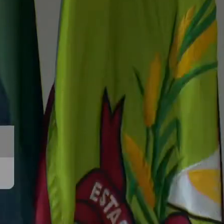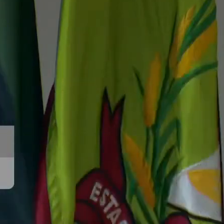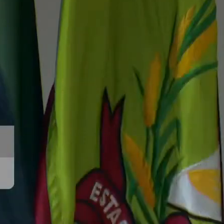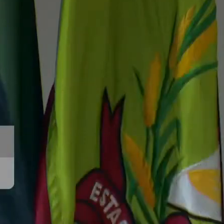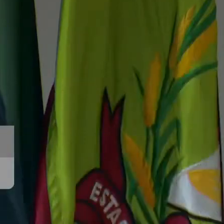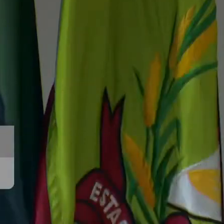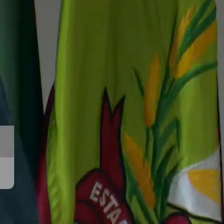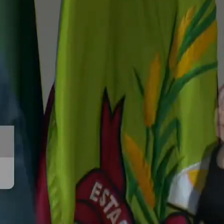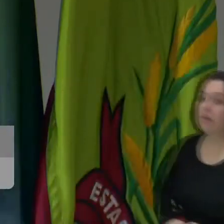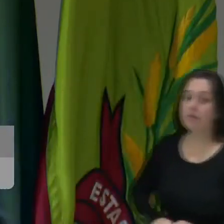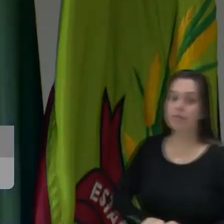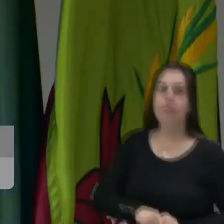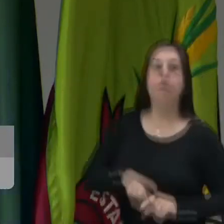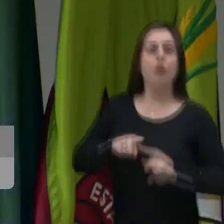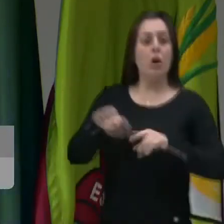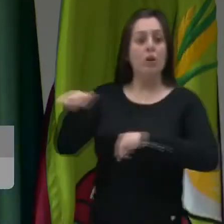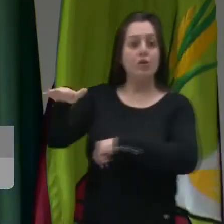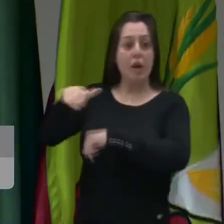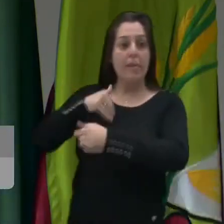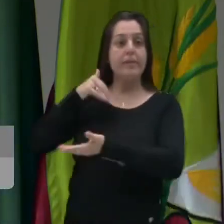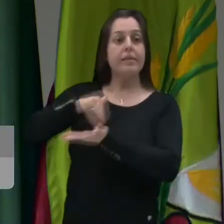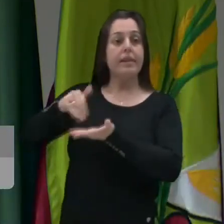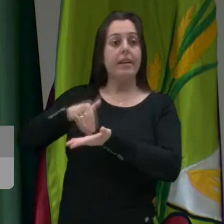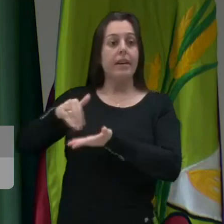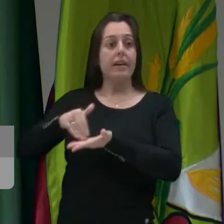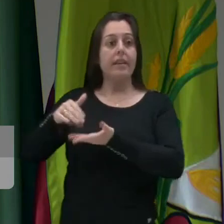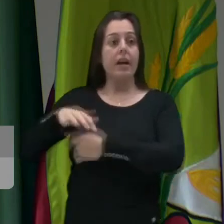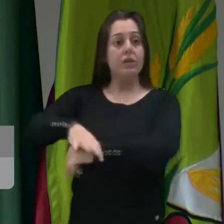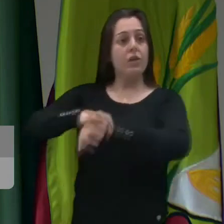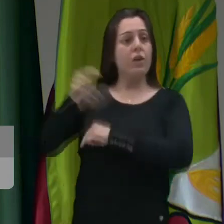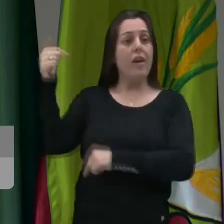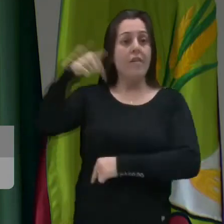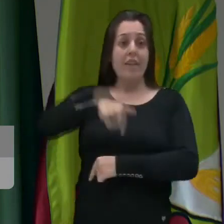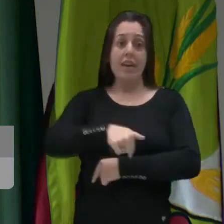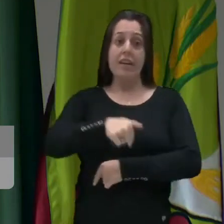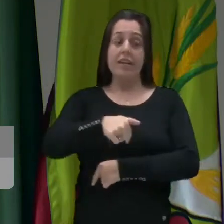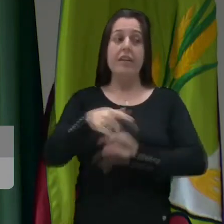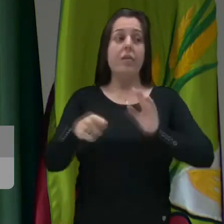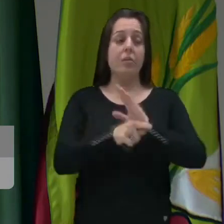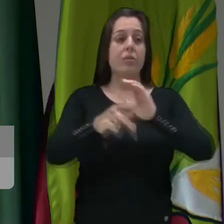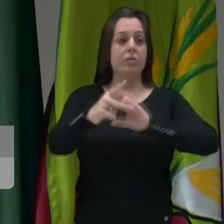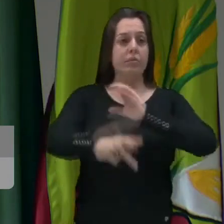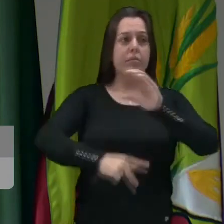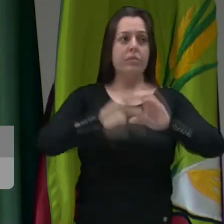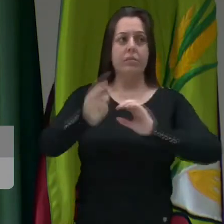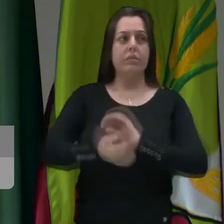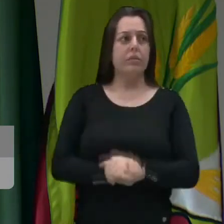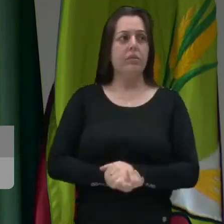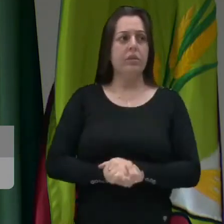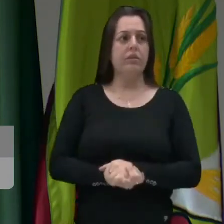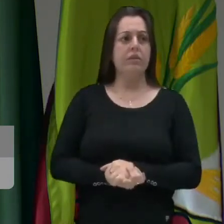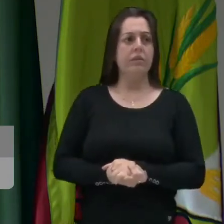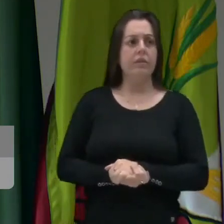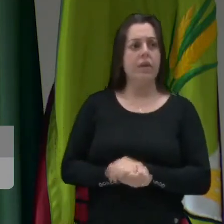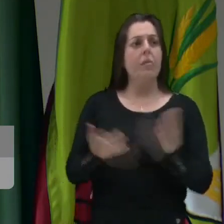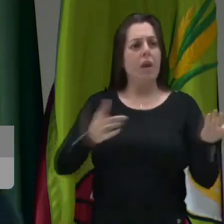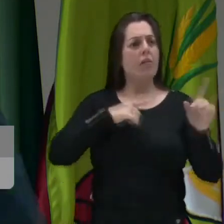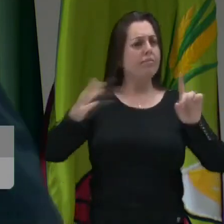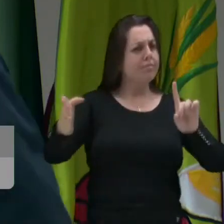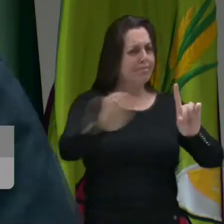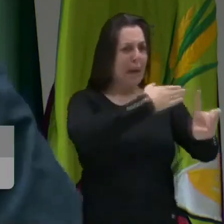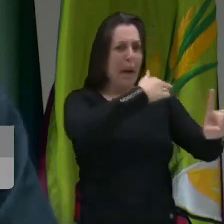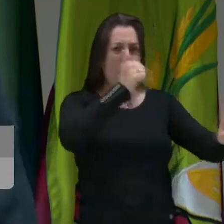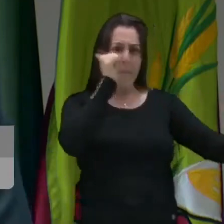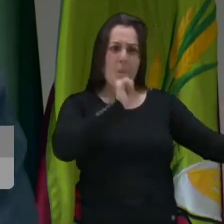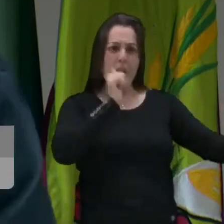aqui à Casa do Povo para dar explicação à sociedade balneira camoreira. Para tocar bala e bater na cara de